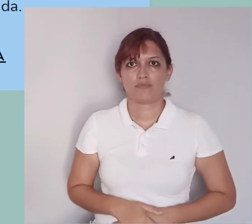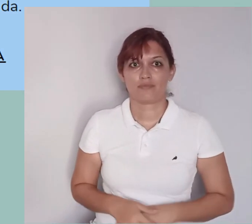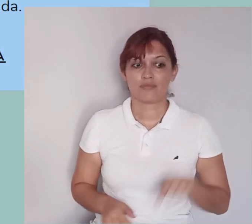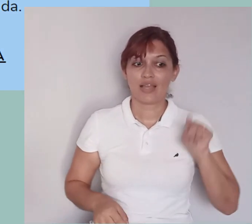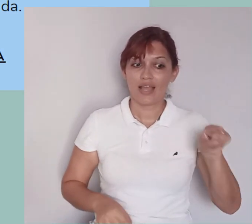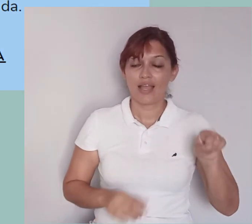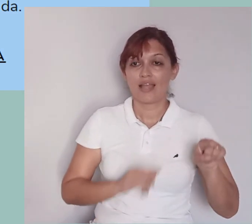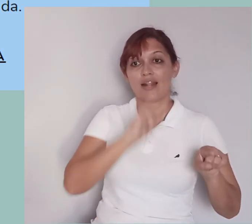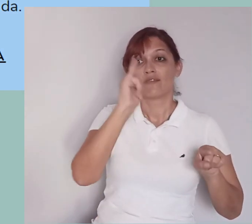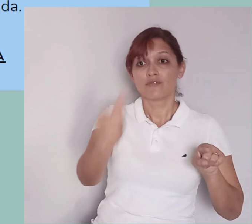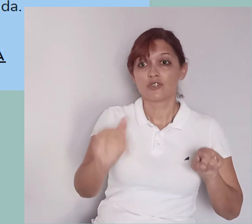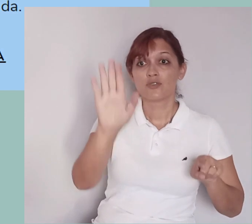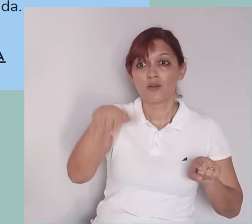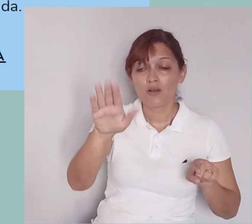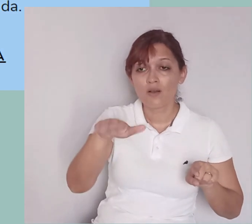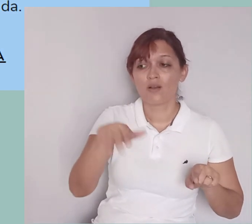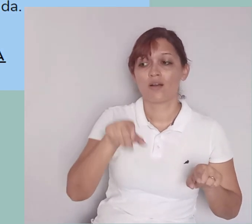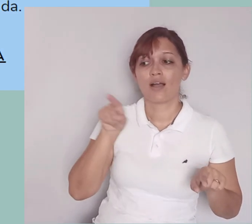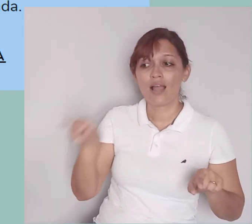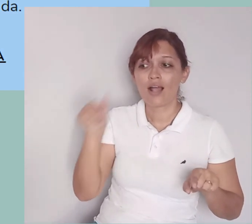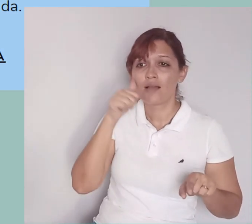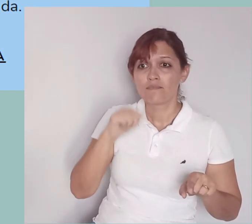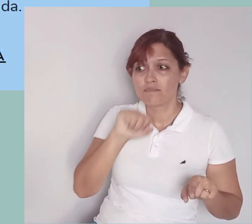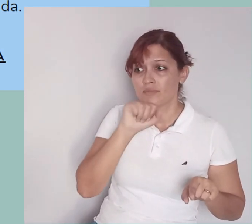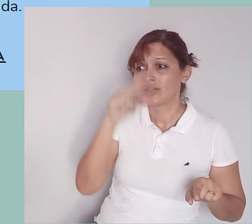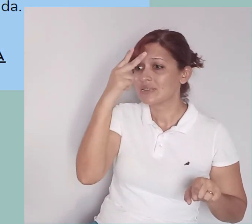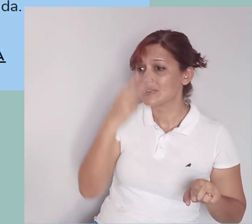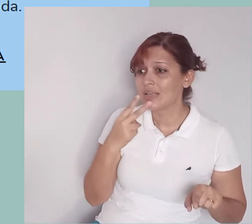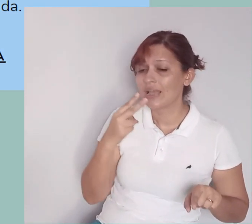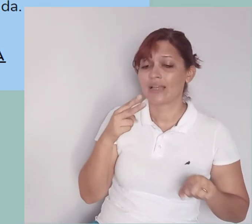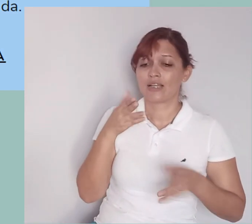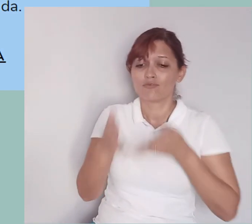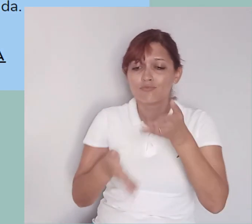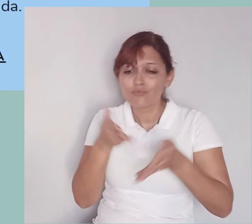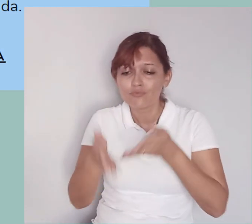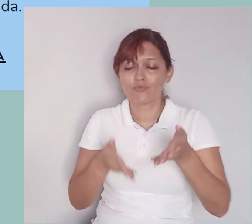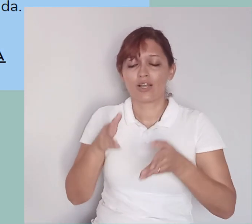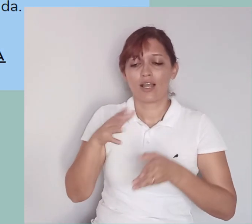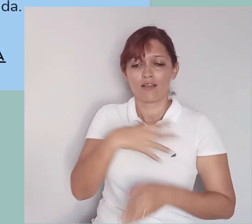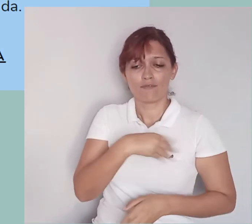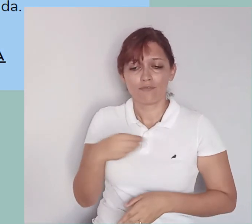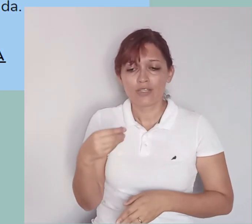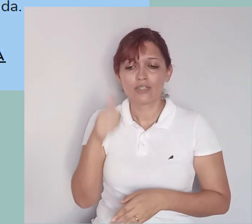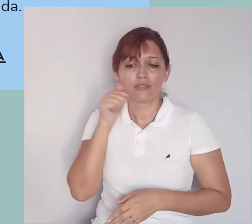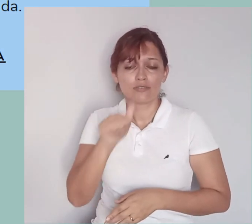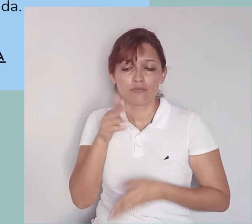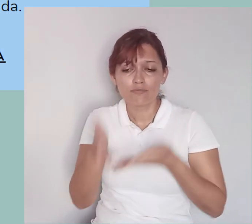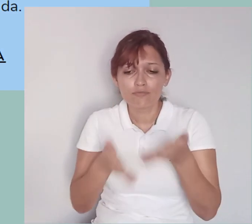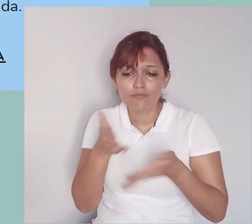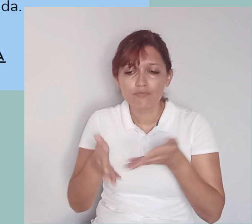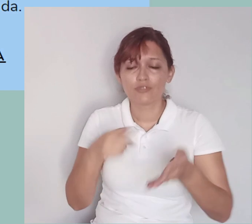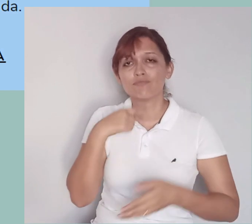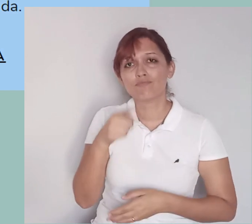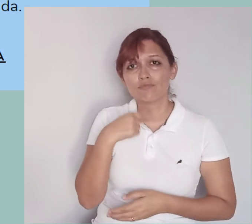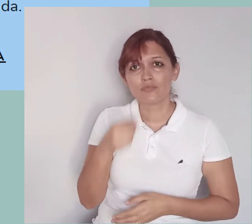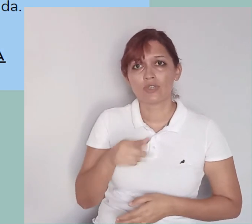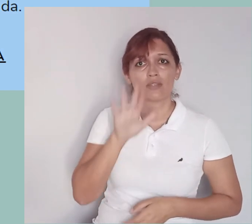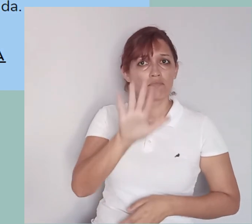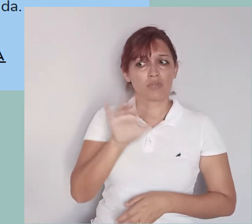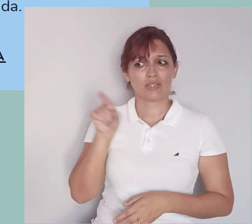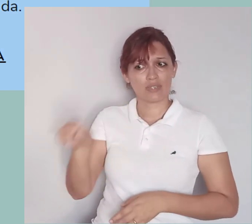O pai da criança utilizou a deficiência da ex-esposa para questionar sua capacidade de cuidar da filha.